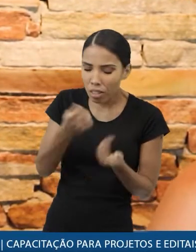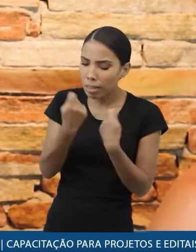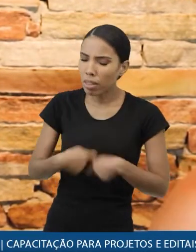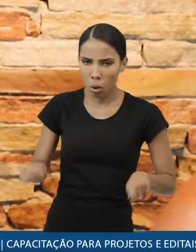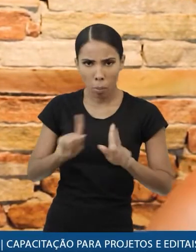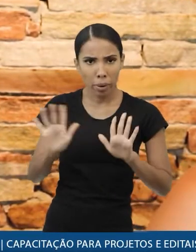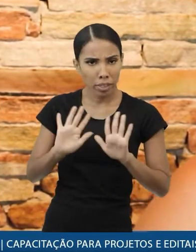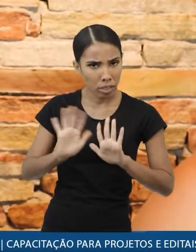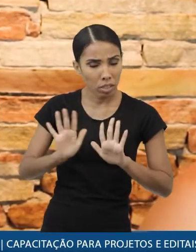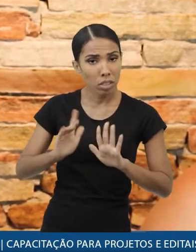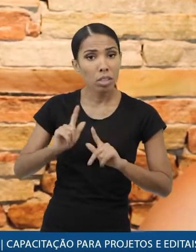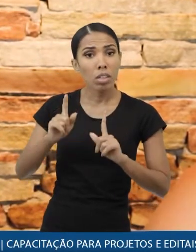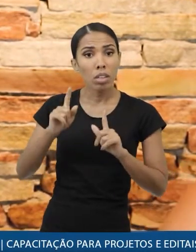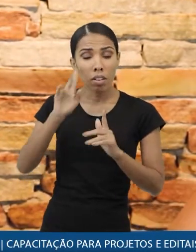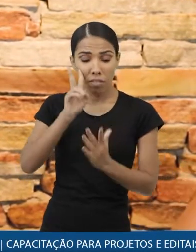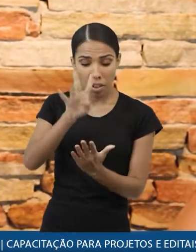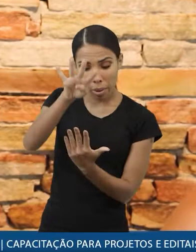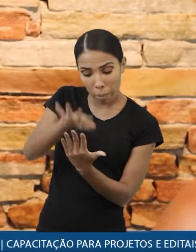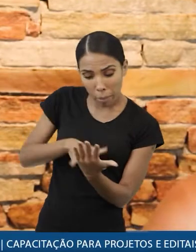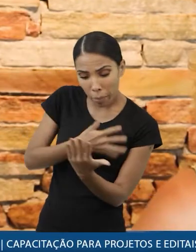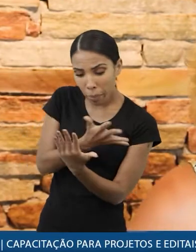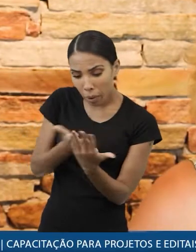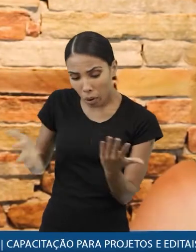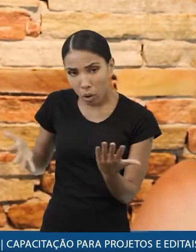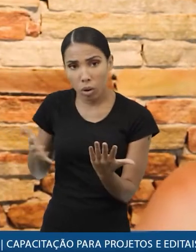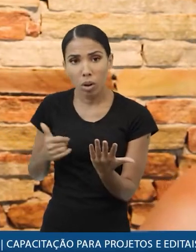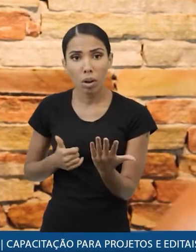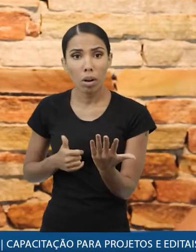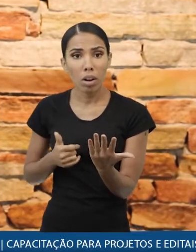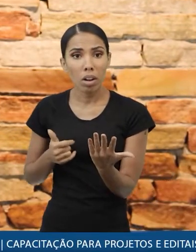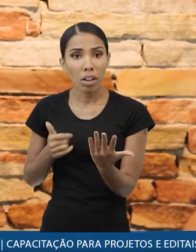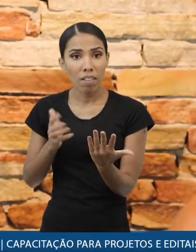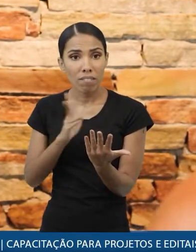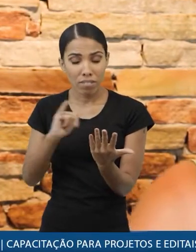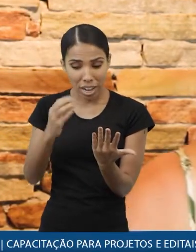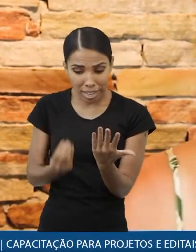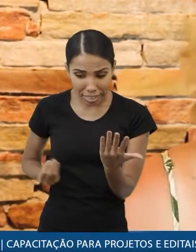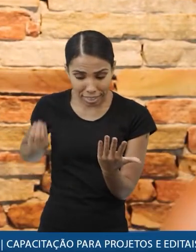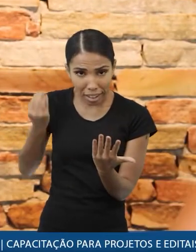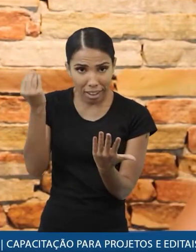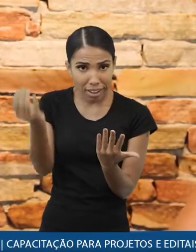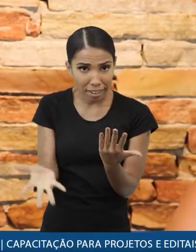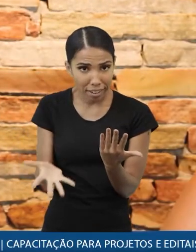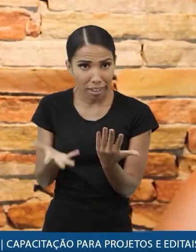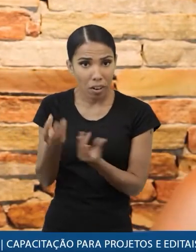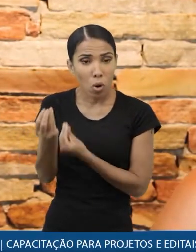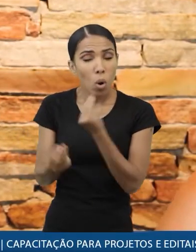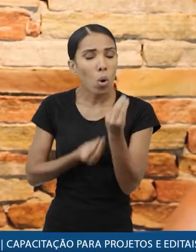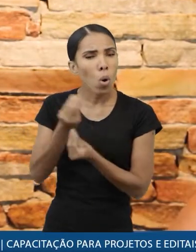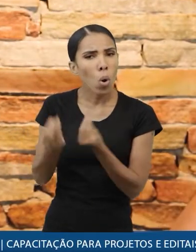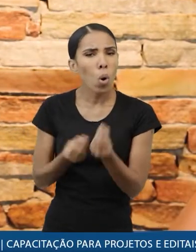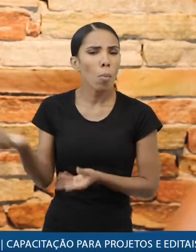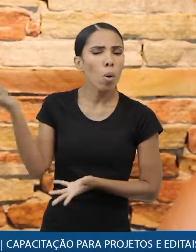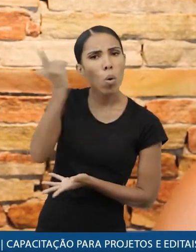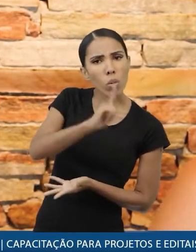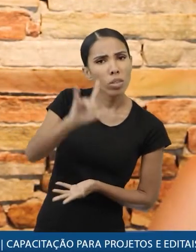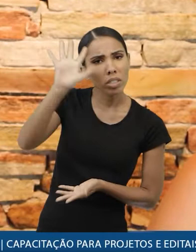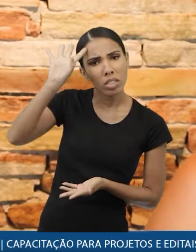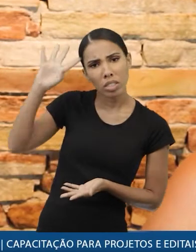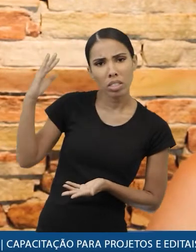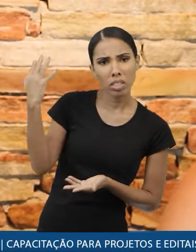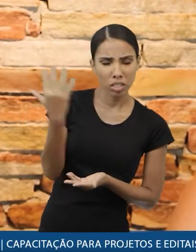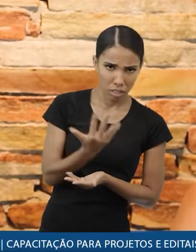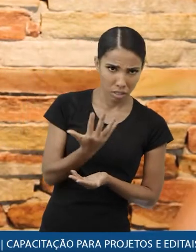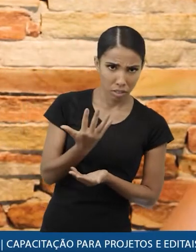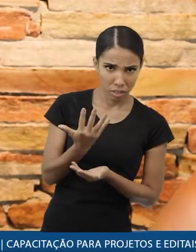fato, é importante você olhar para essa planilha verificar o que você vai entregar e verificar como que você consegue resolver